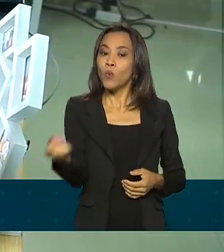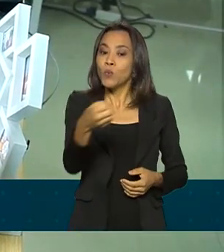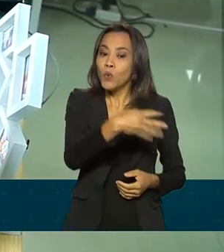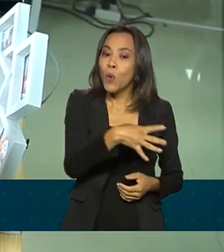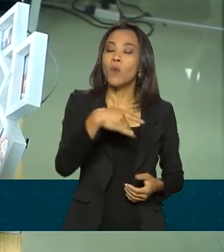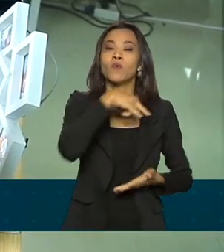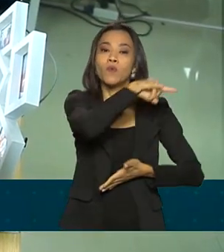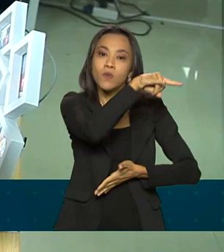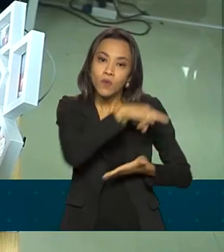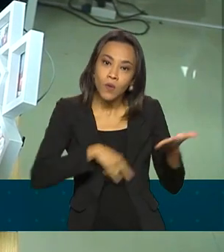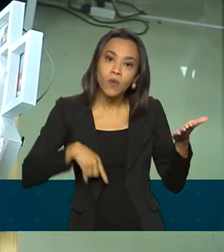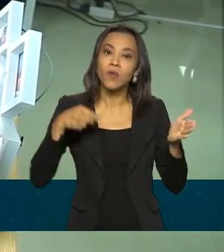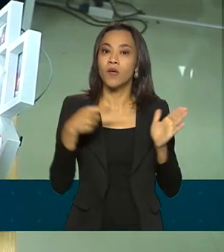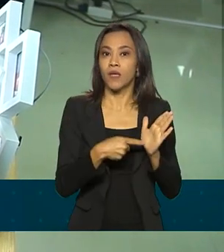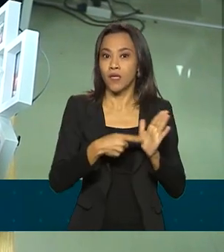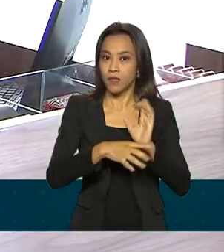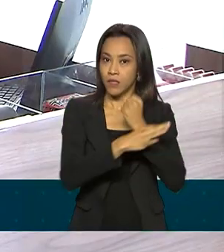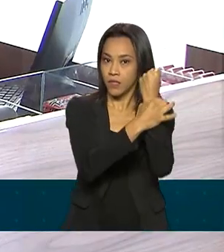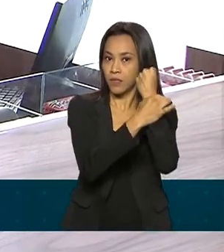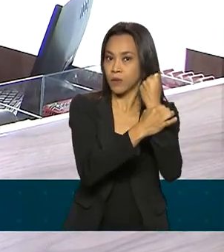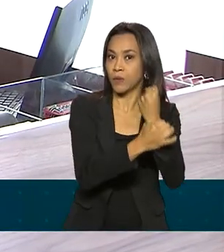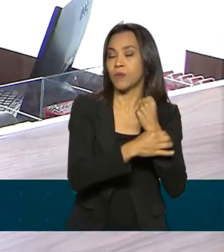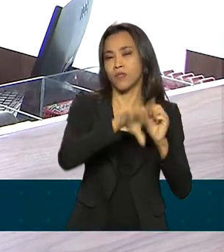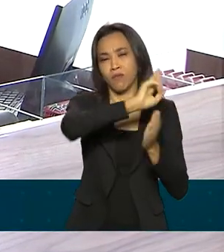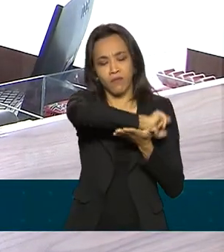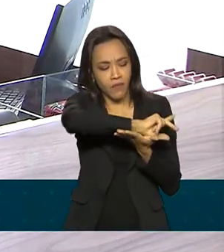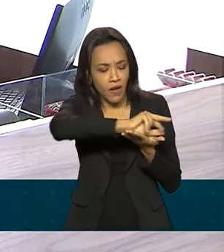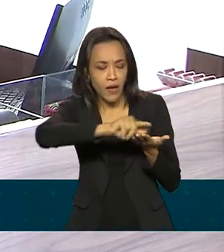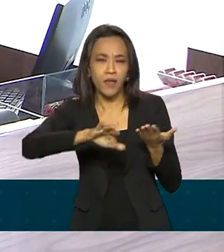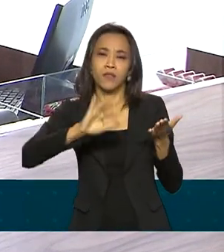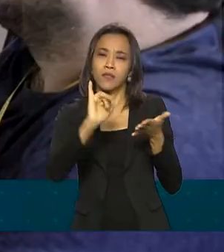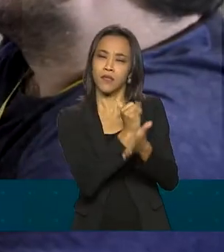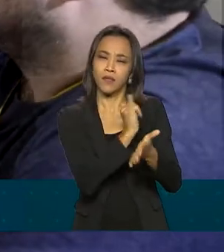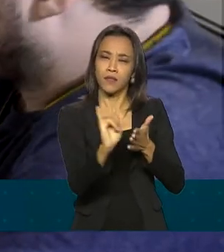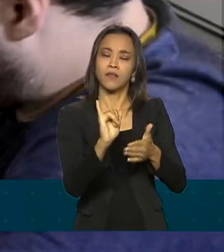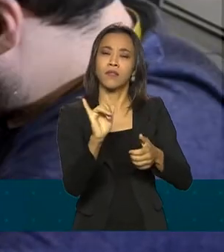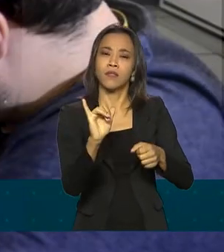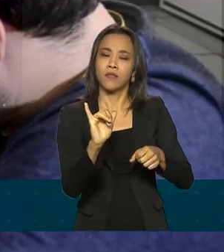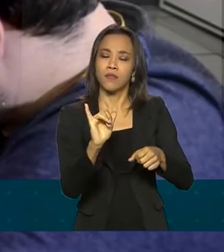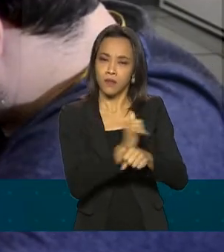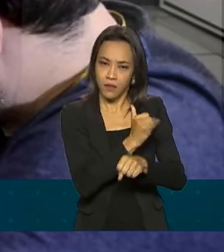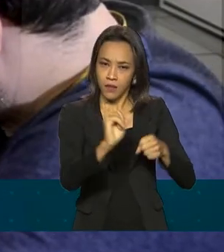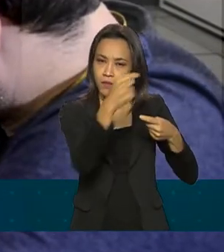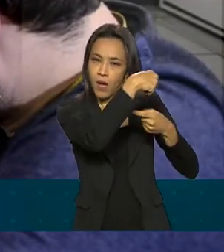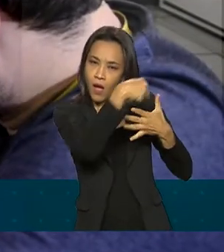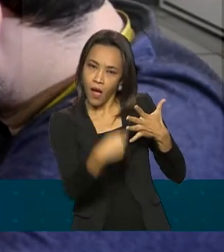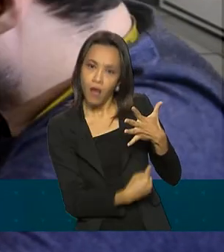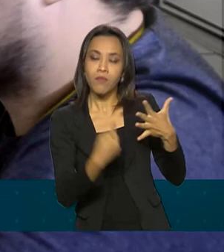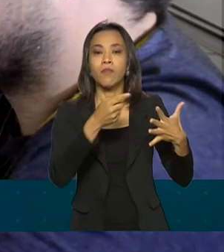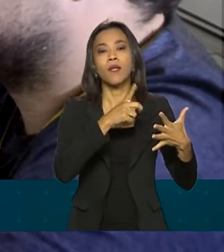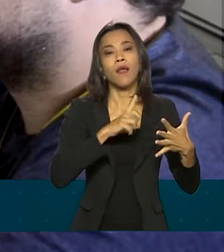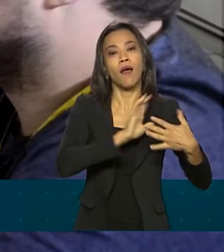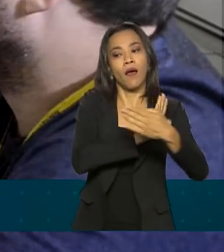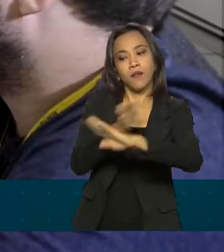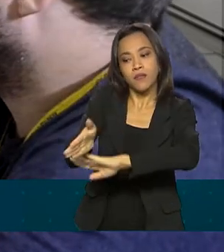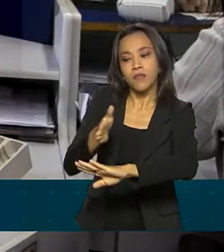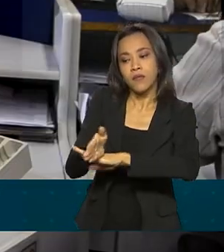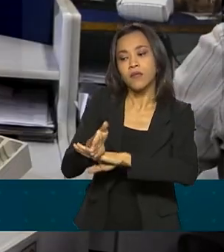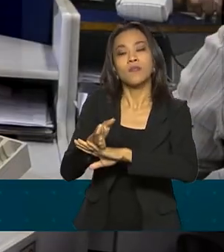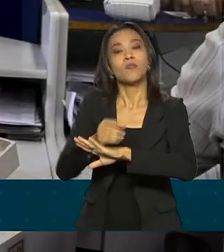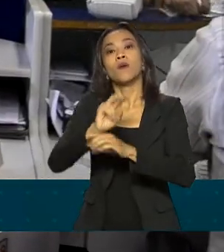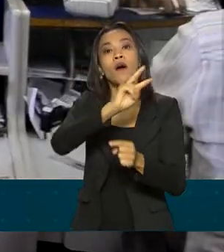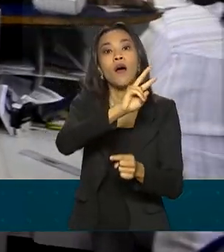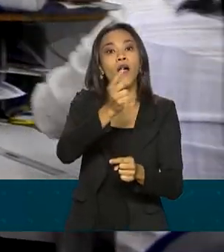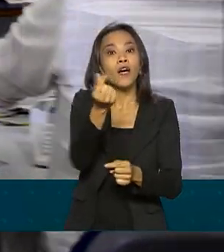garantias, um pacote de medidas que vem desburocratizar e facilitar o acesso ao sistema de crédito no país.